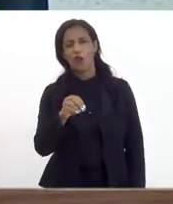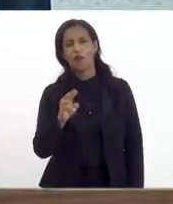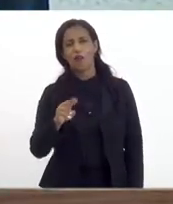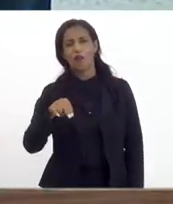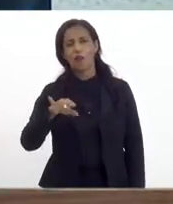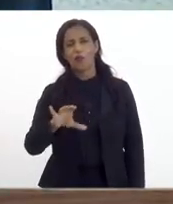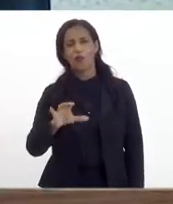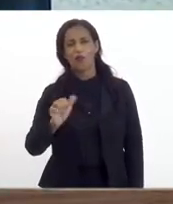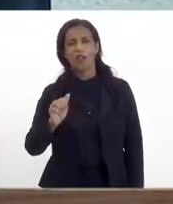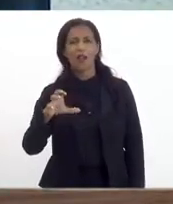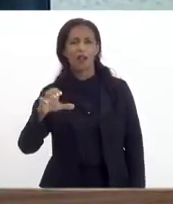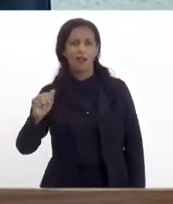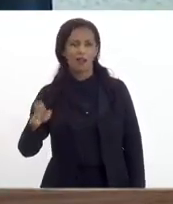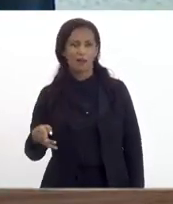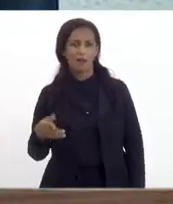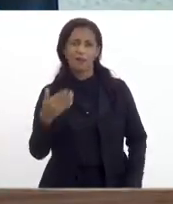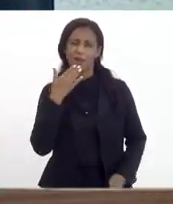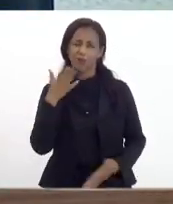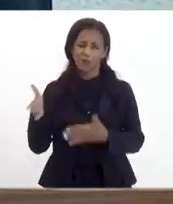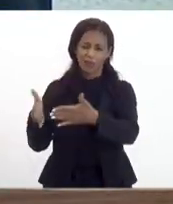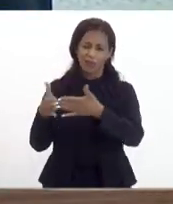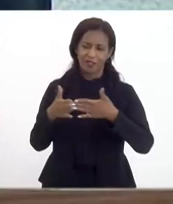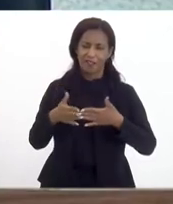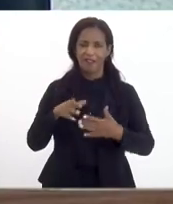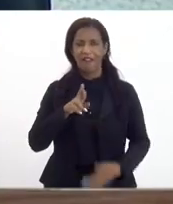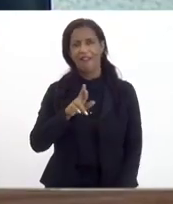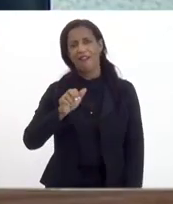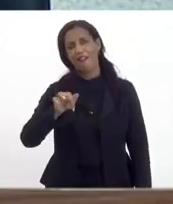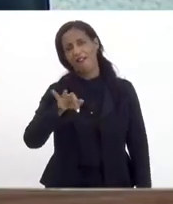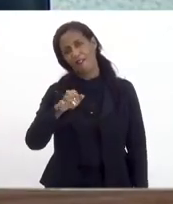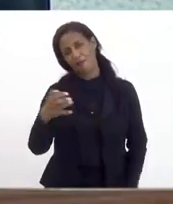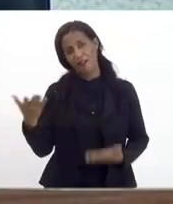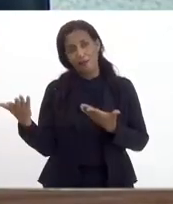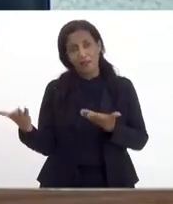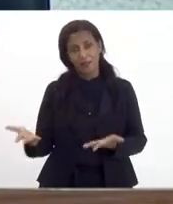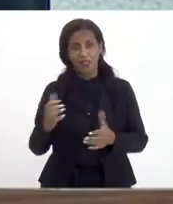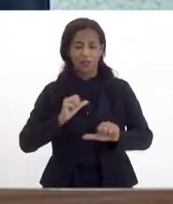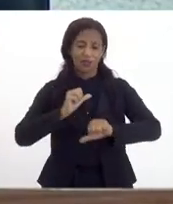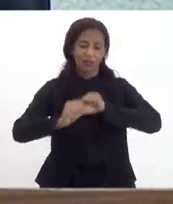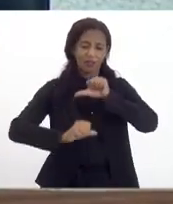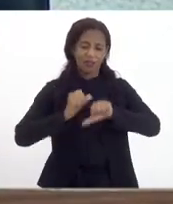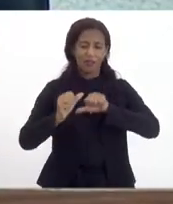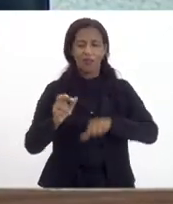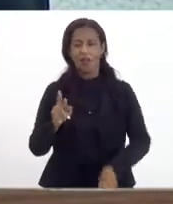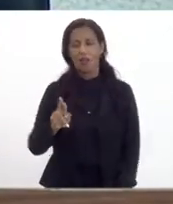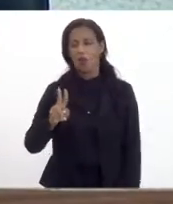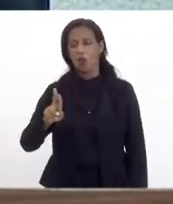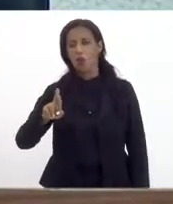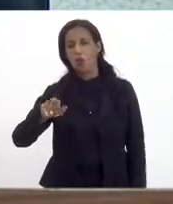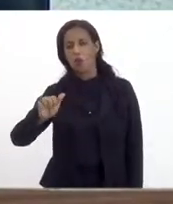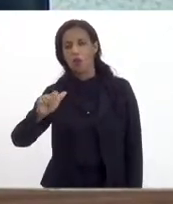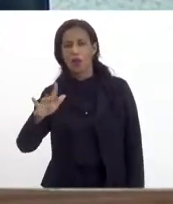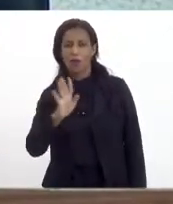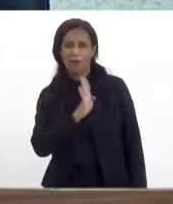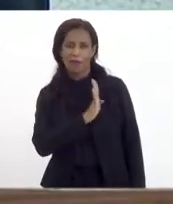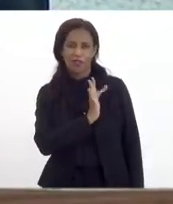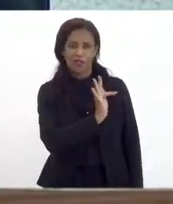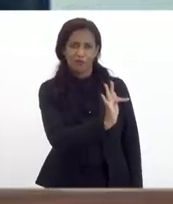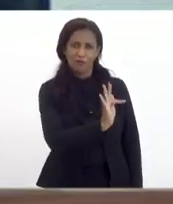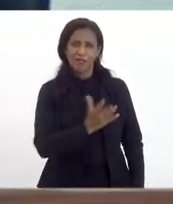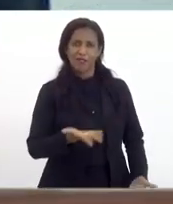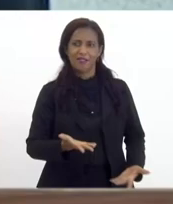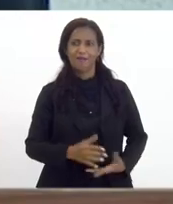do Instituto Federal o Rafael mas é isso transformar a universidade rural na universidade da Baixada Fluminense